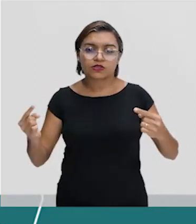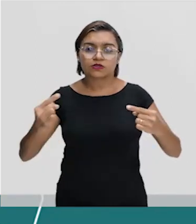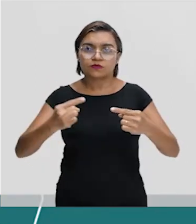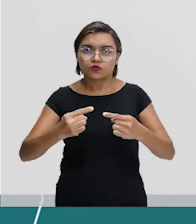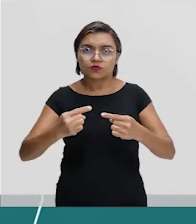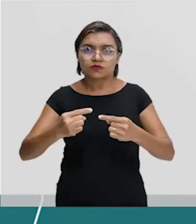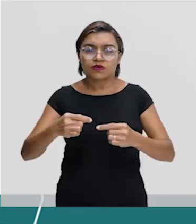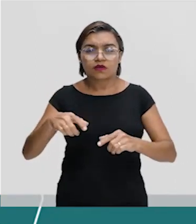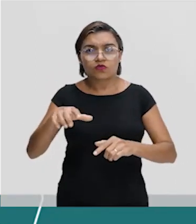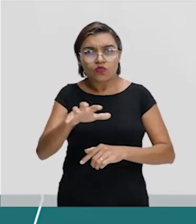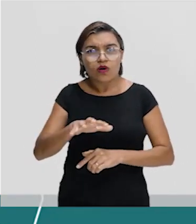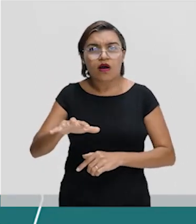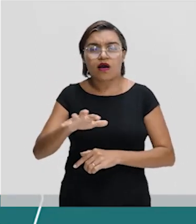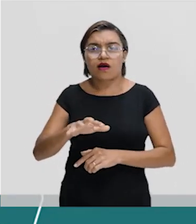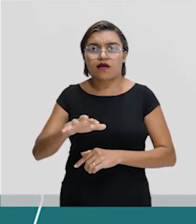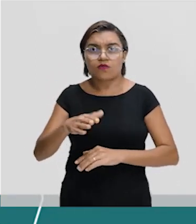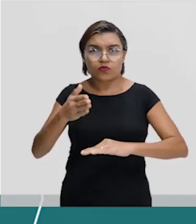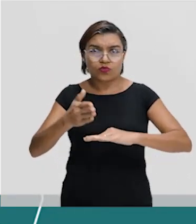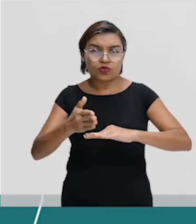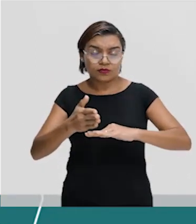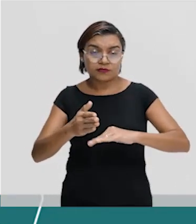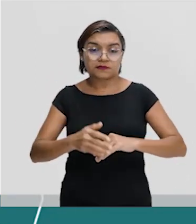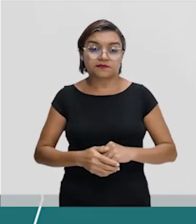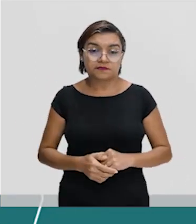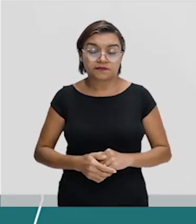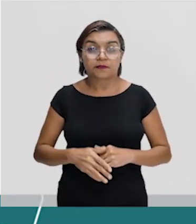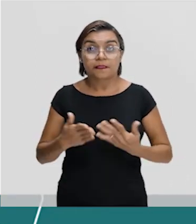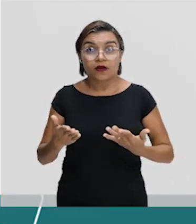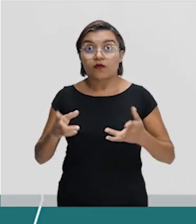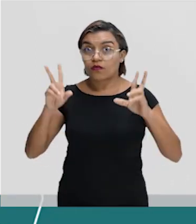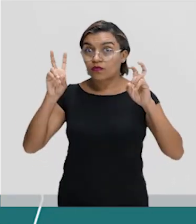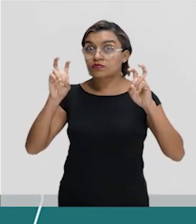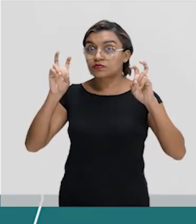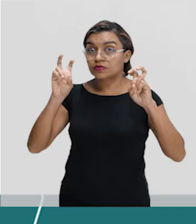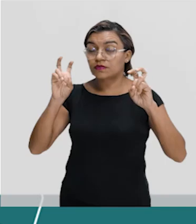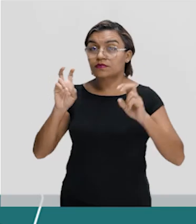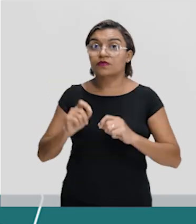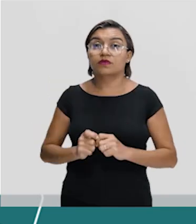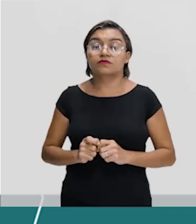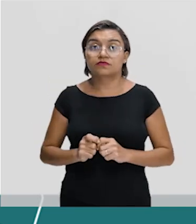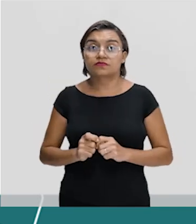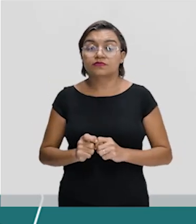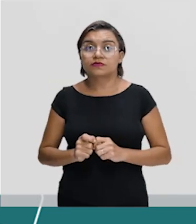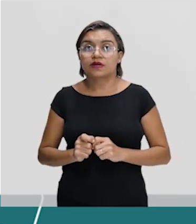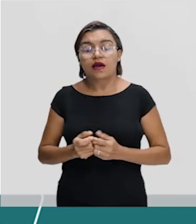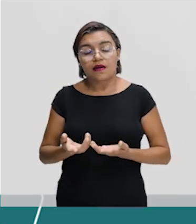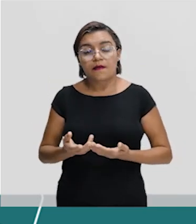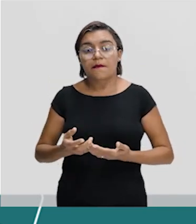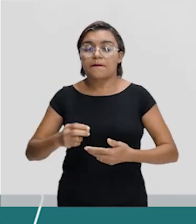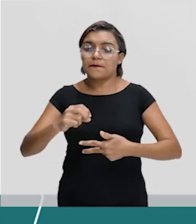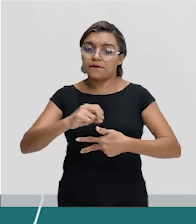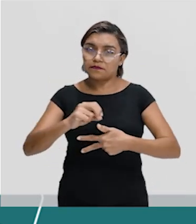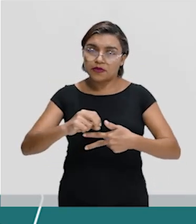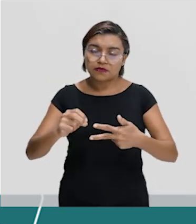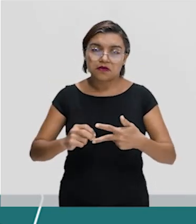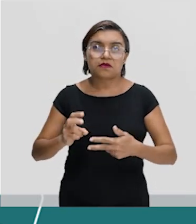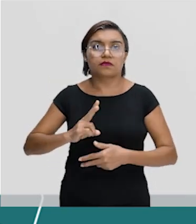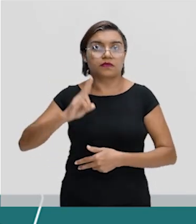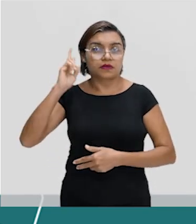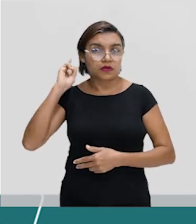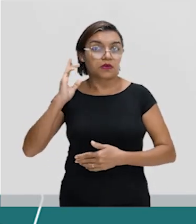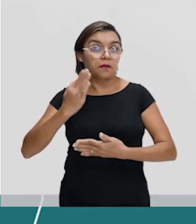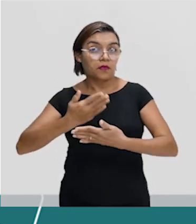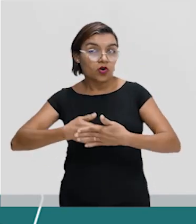contemporâneo. Como eu te falei em aula, essa vai ser uma temática muito presente nas próximas provas, visto que nós